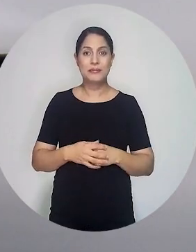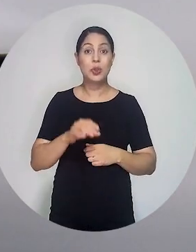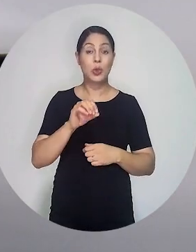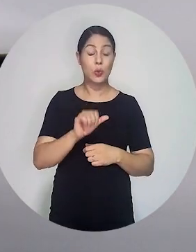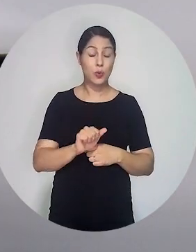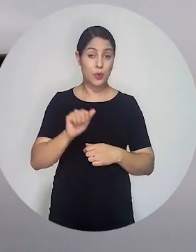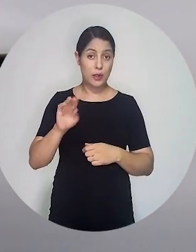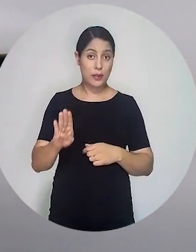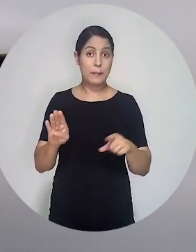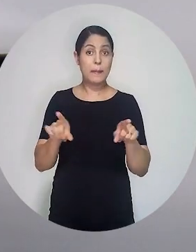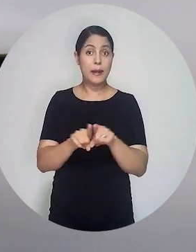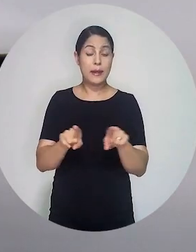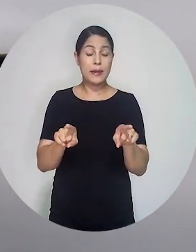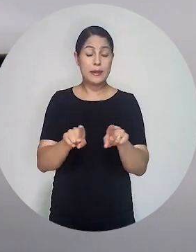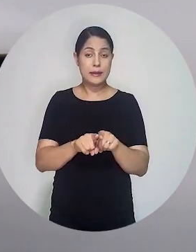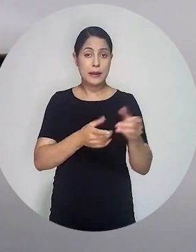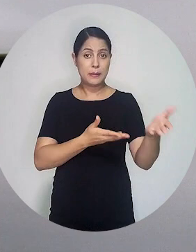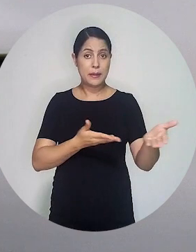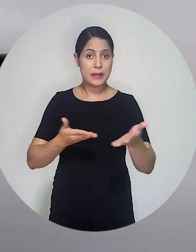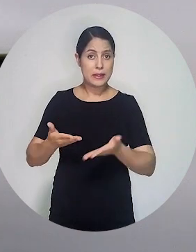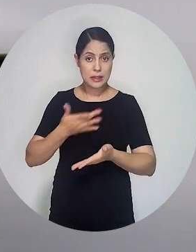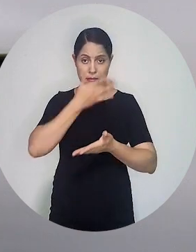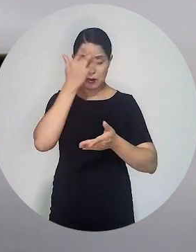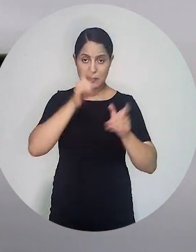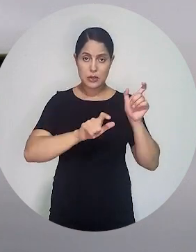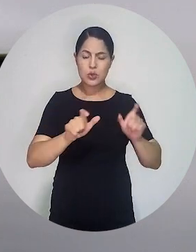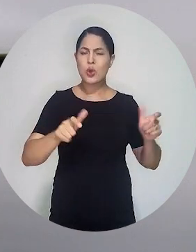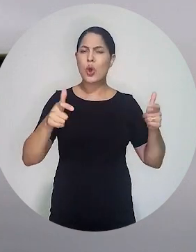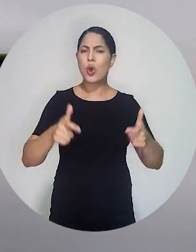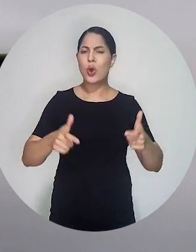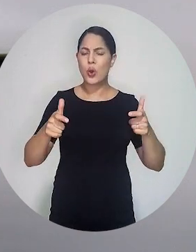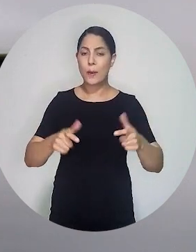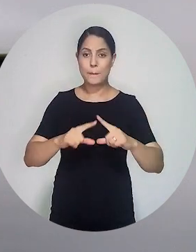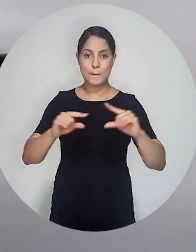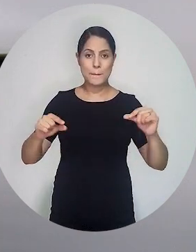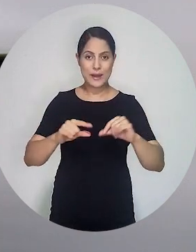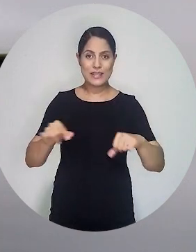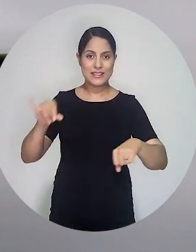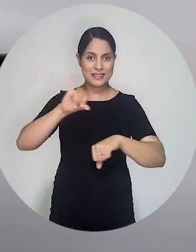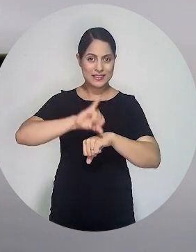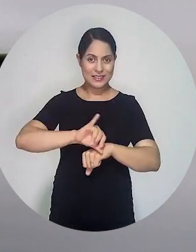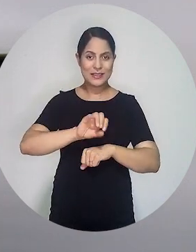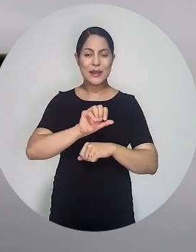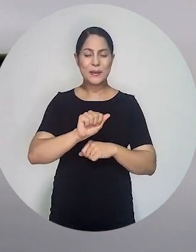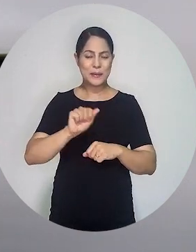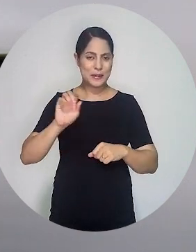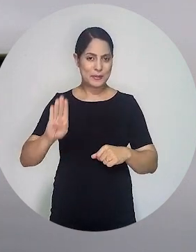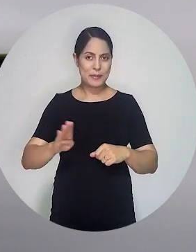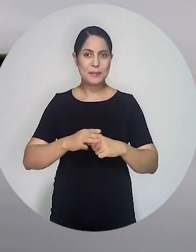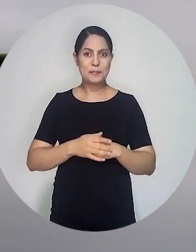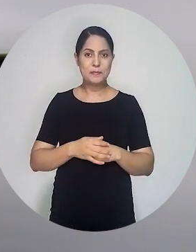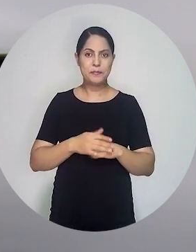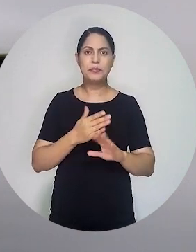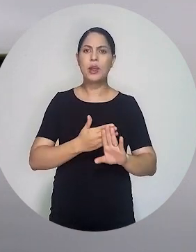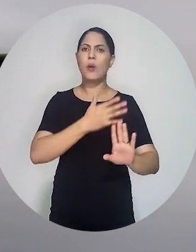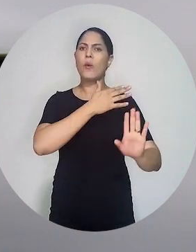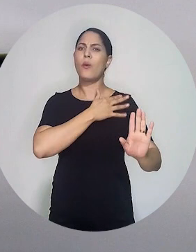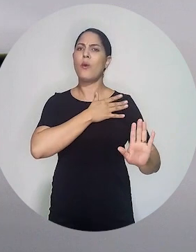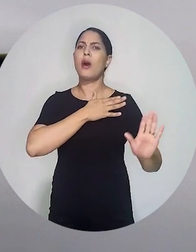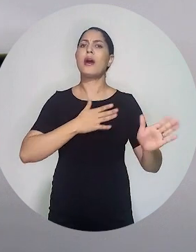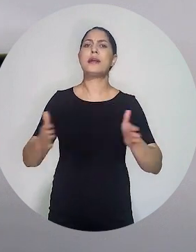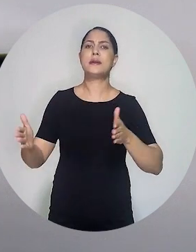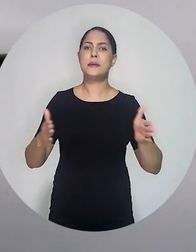Advogados do Brasil também recebeu grupos de observadores das eleições na sede da UAB Nacional em Brasília e